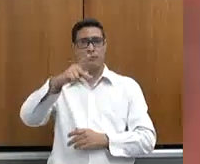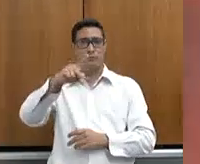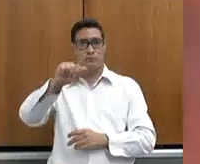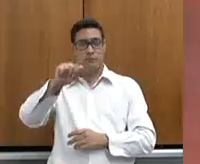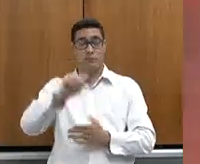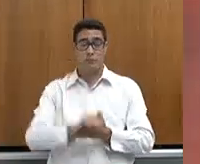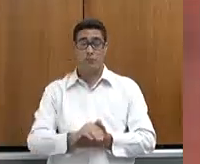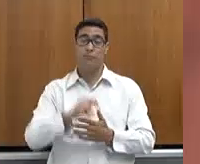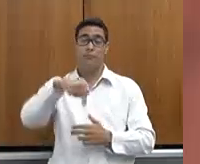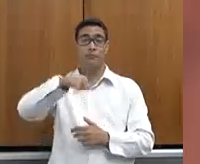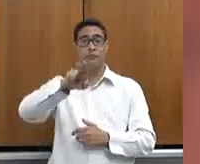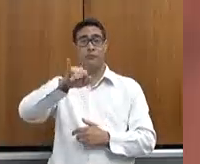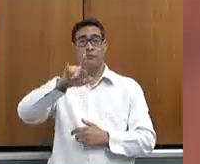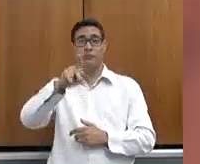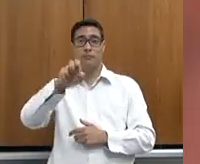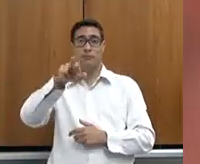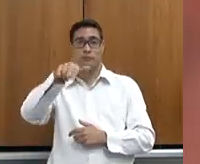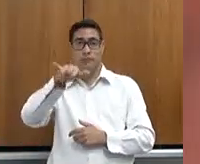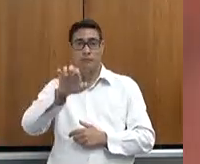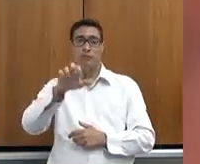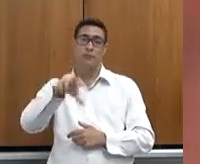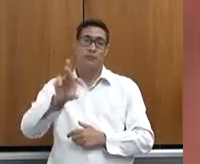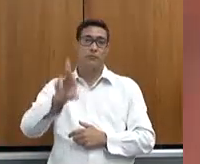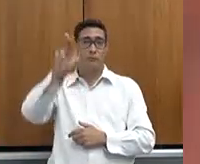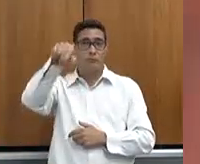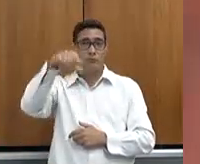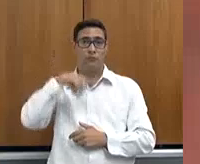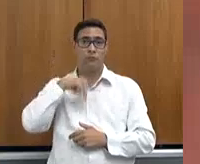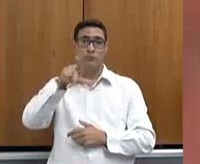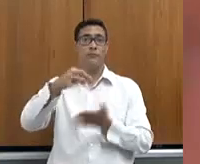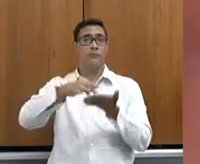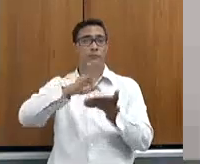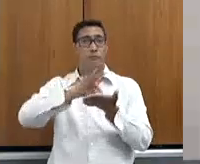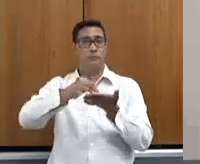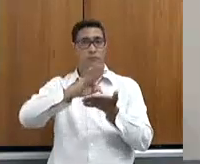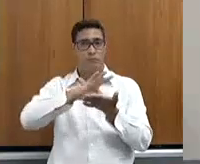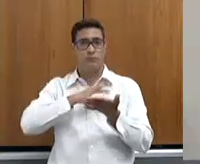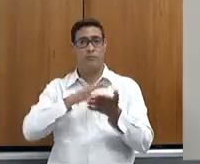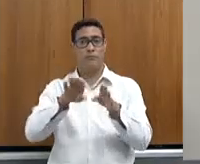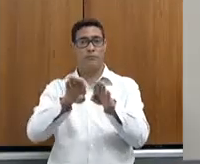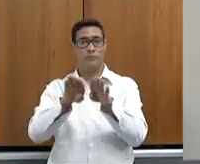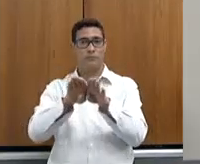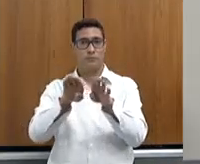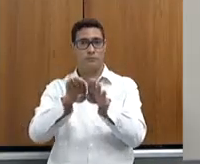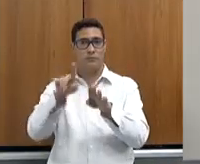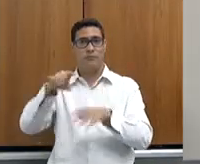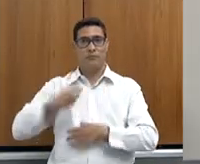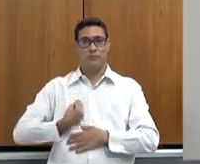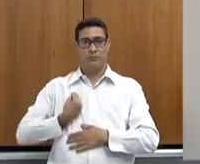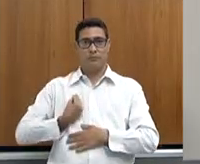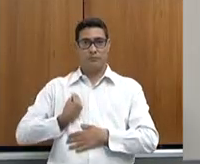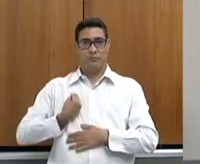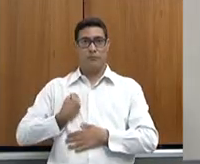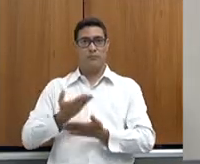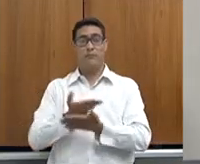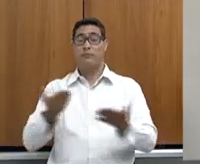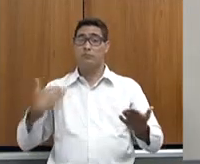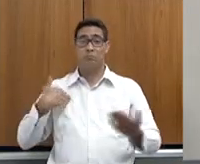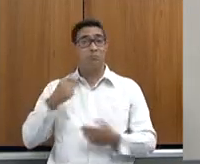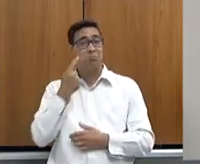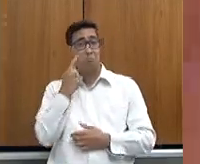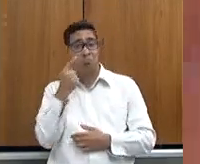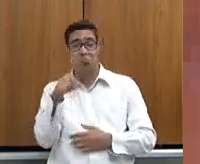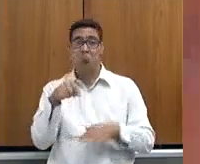Senhor Guilherme Negro, diretor técnico do IMA. Cadê o Guilherme? Guilherme? Está aqui como presente, mas eu não vi o Guilherme.